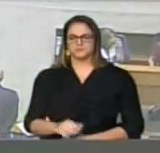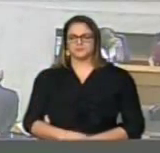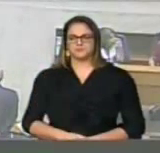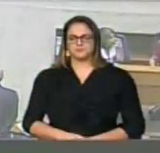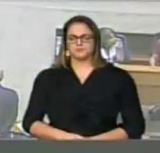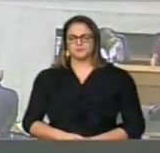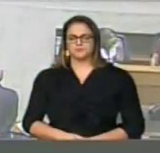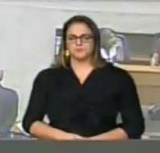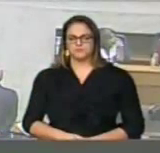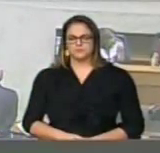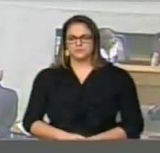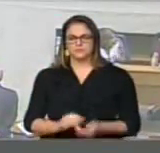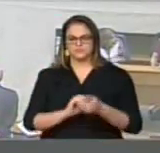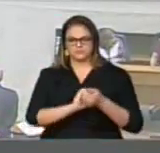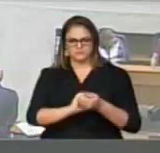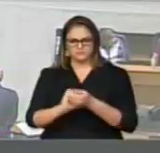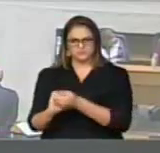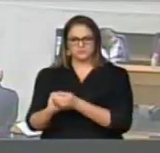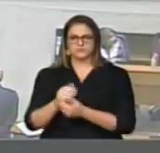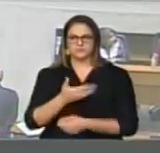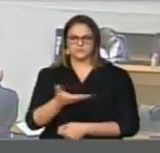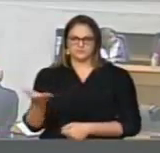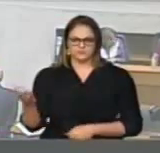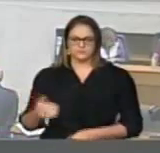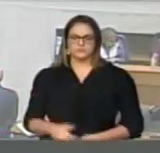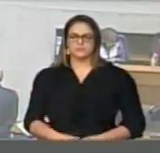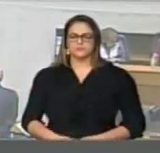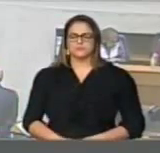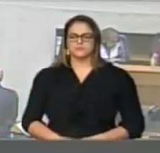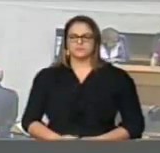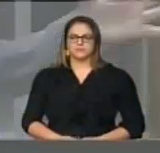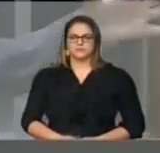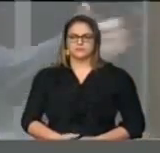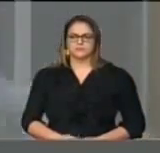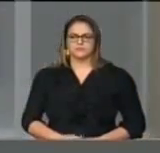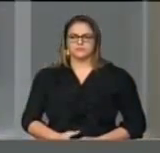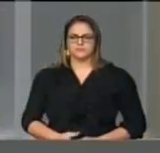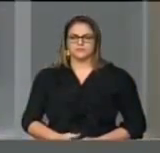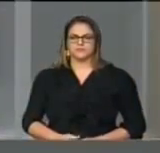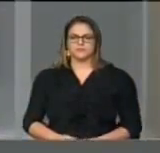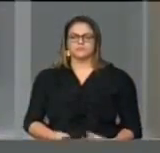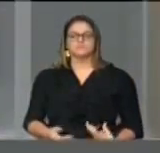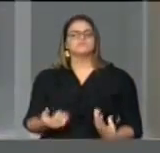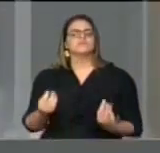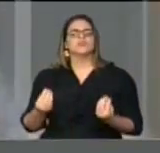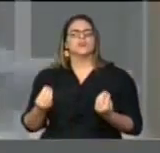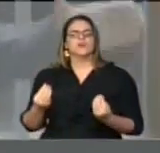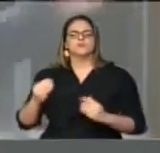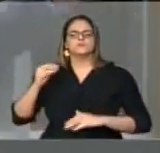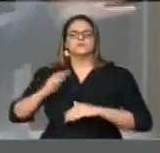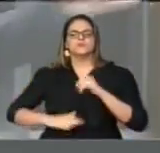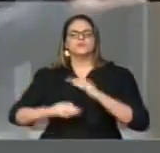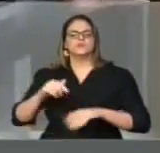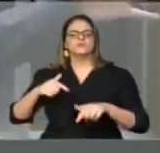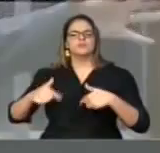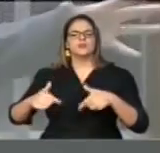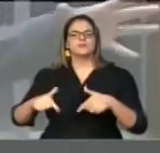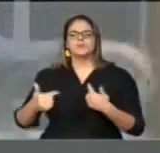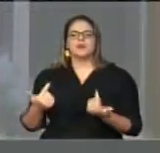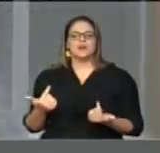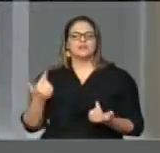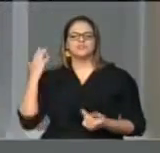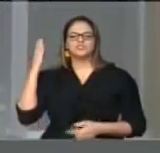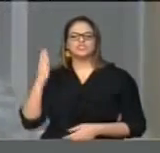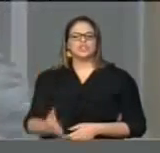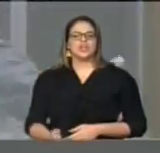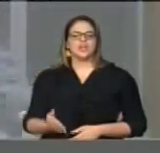senhoras e senhores deputados. Vocês imaginem categorias sem férias, que trabalham de domingo a domingo,